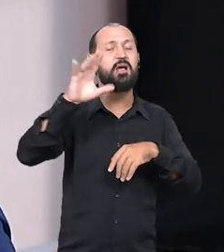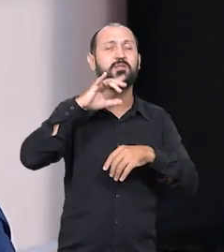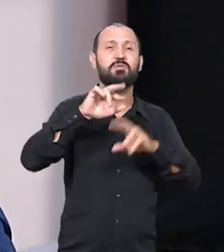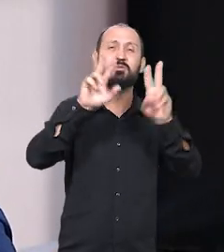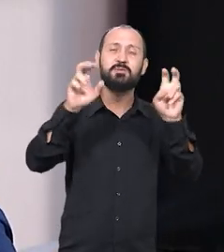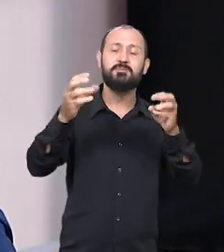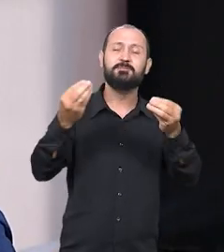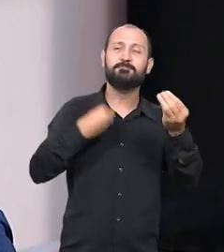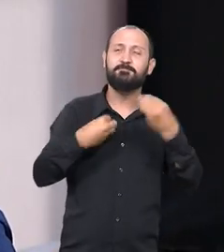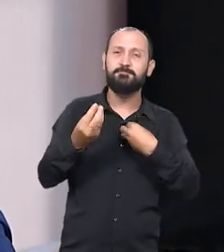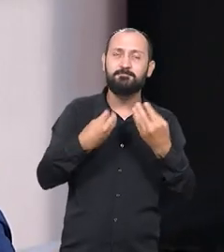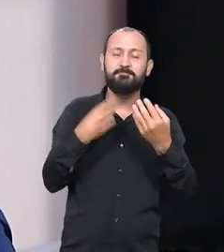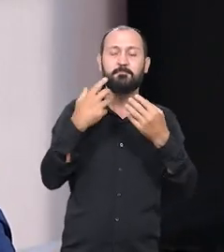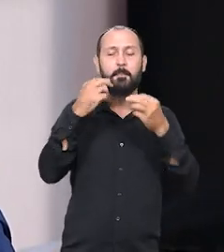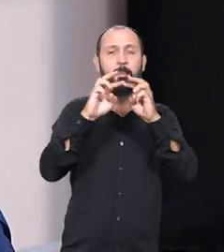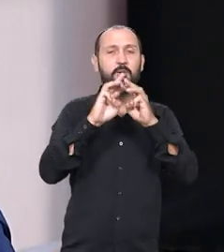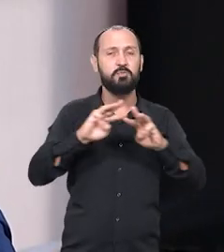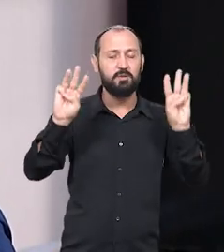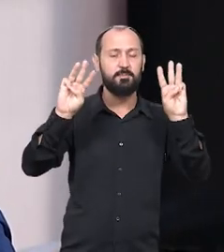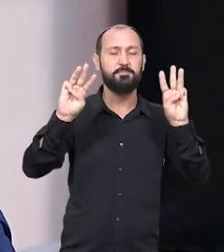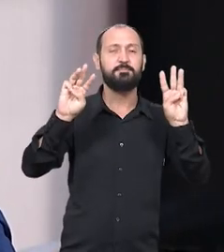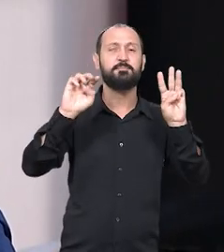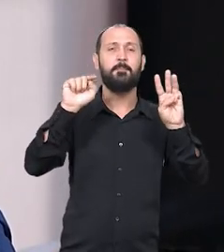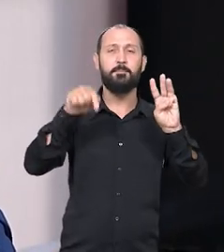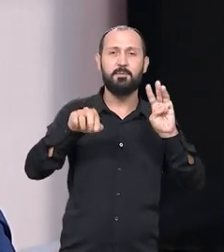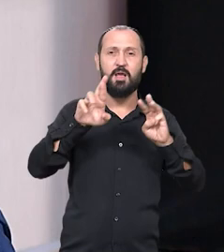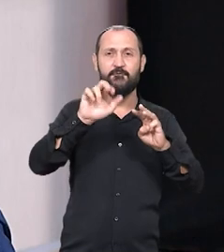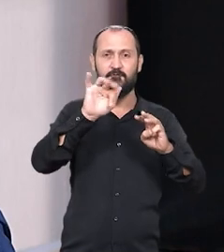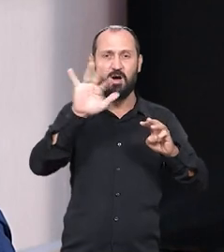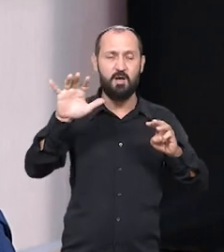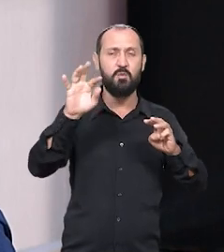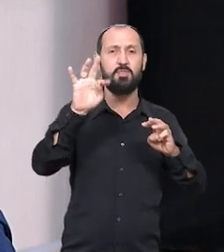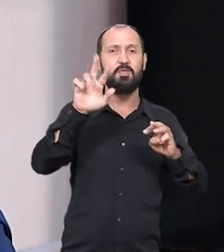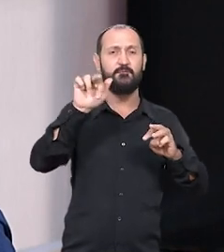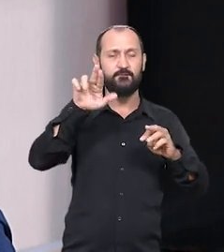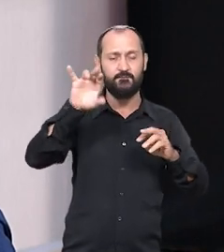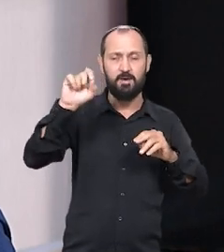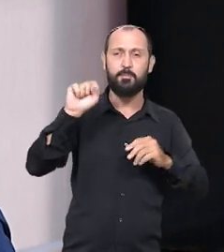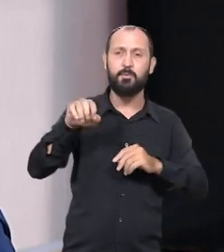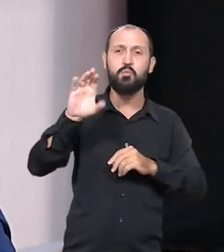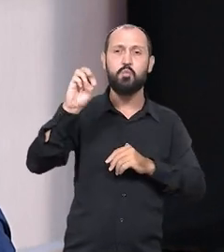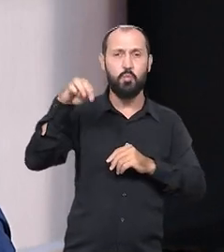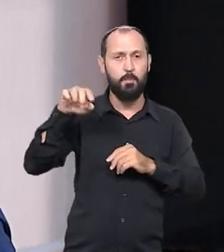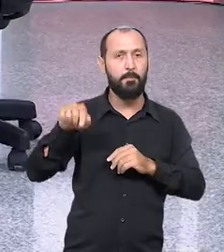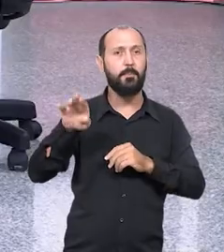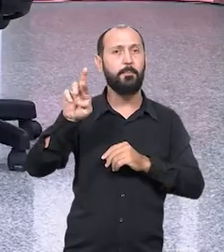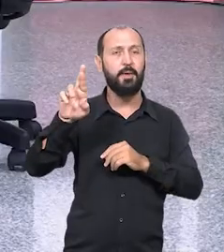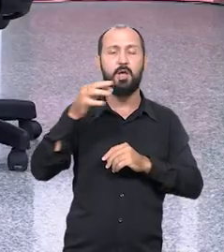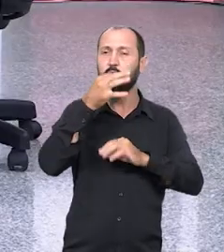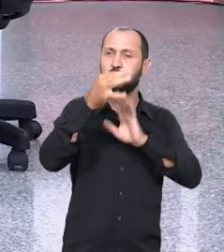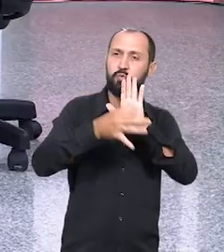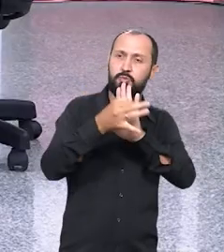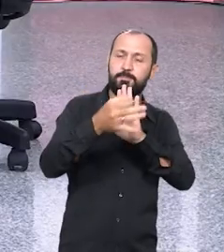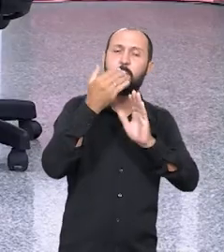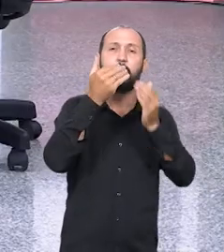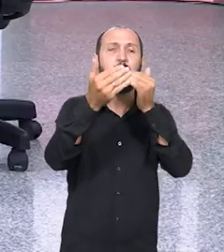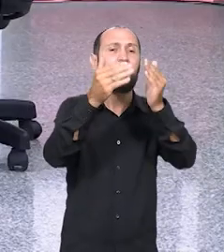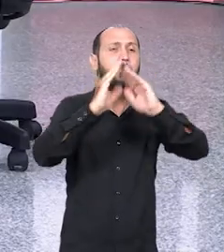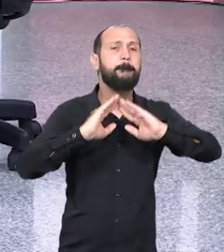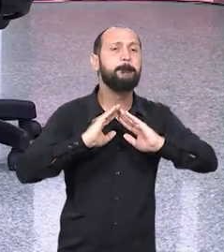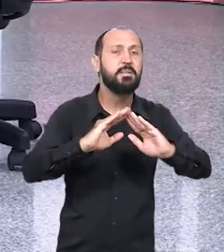maioria das demandas chegam para a gente através do nosso site, www.rafaeltavares.com.br. São indicações,